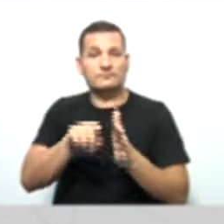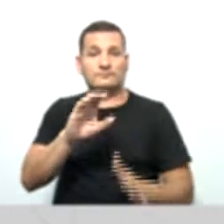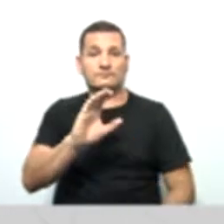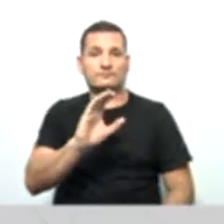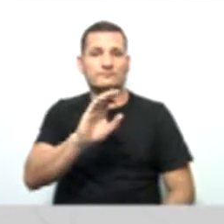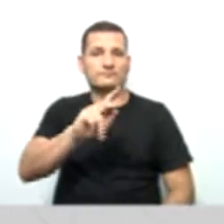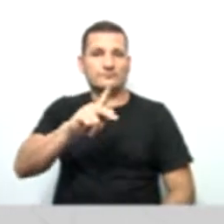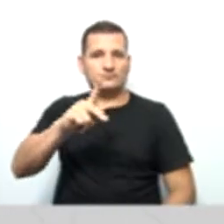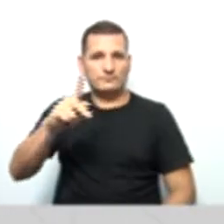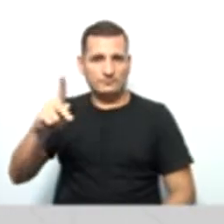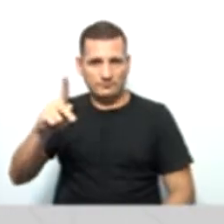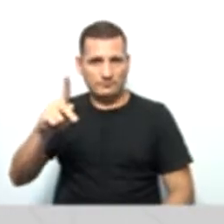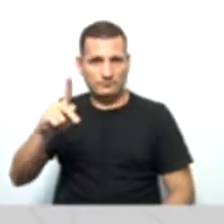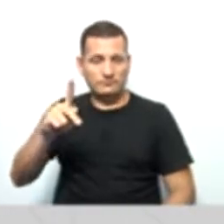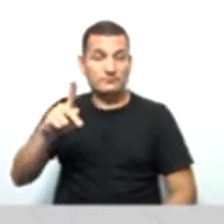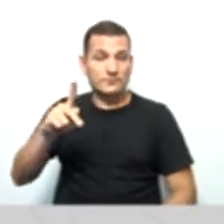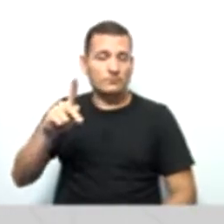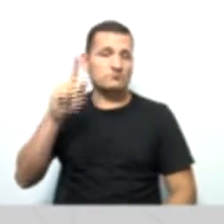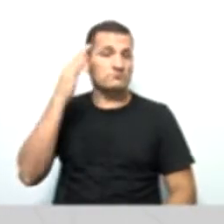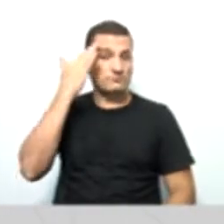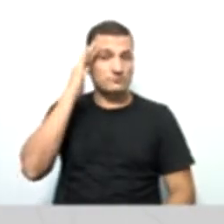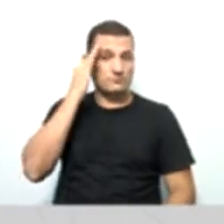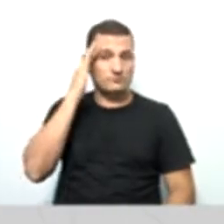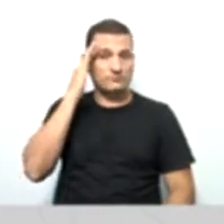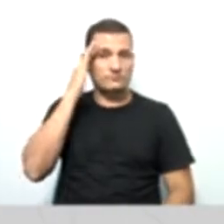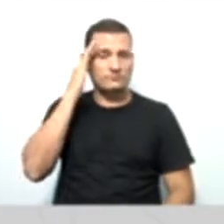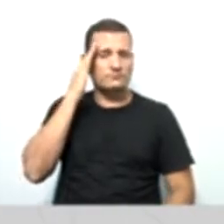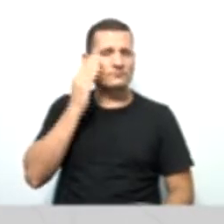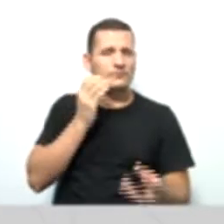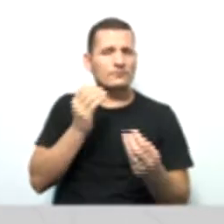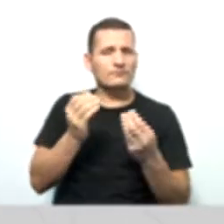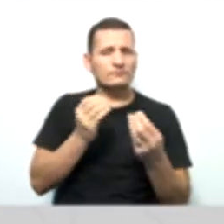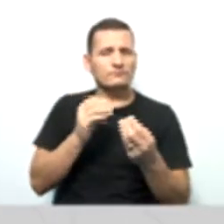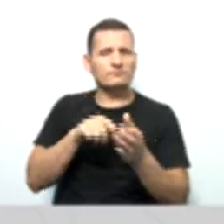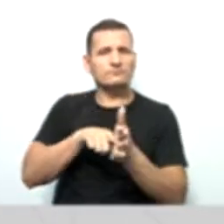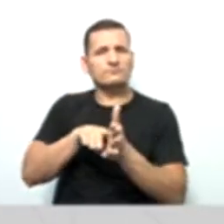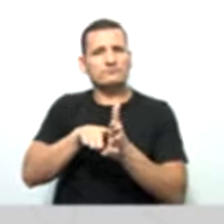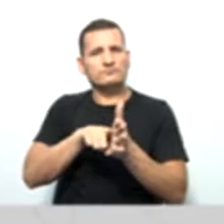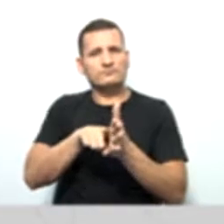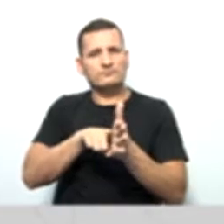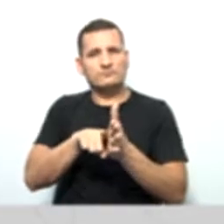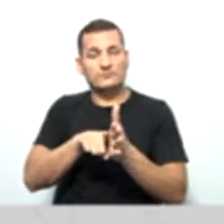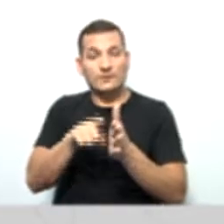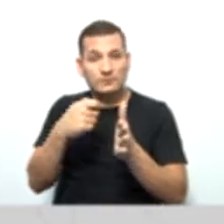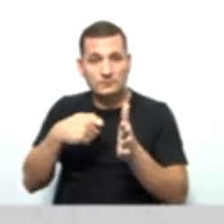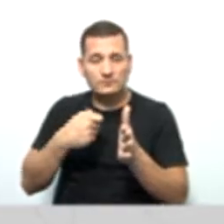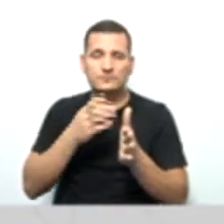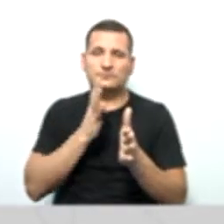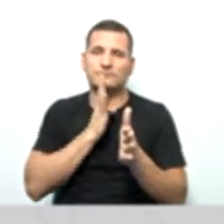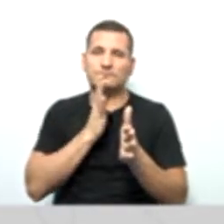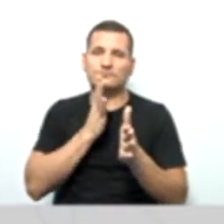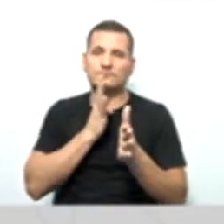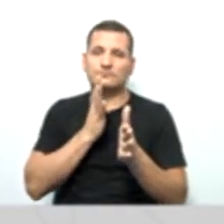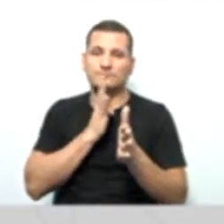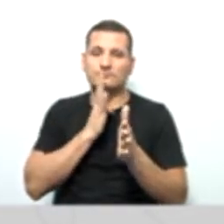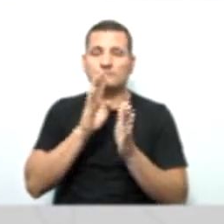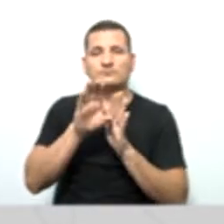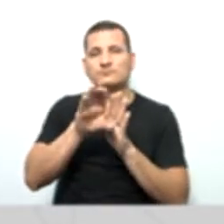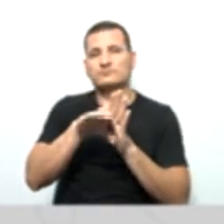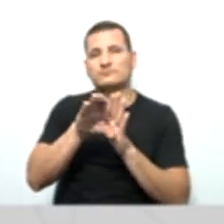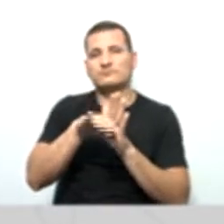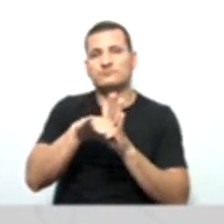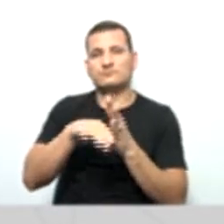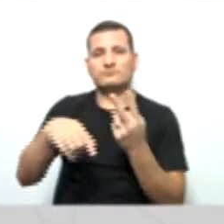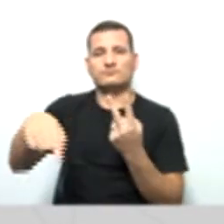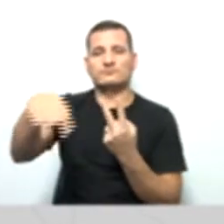Para entendermos mais claramente a atuação da auditoria, precisamos conhecer os conceitos dos dois tipos de